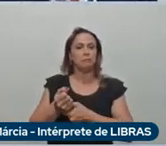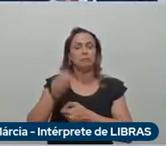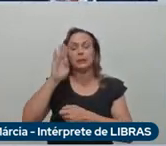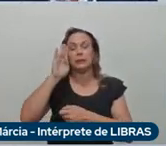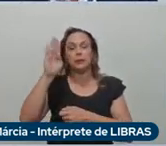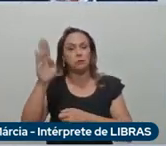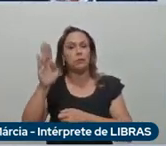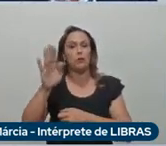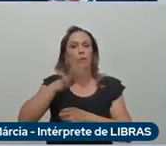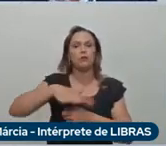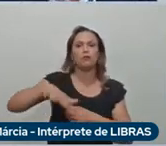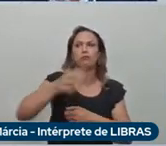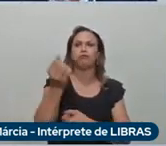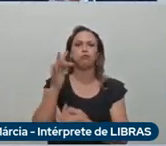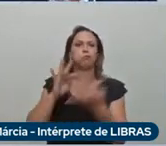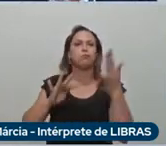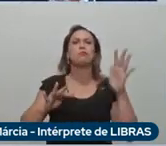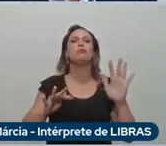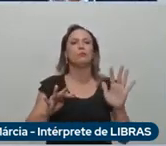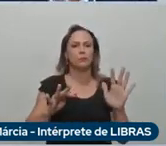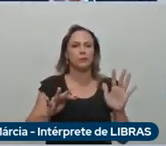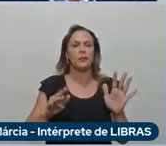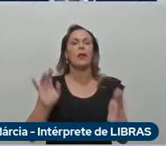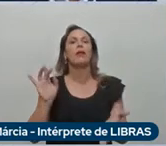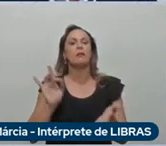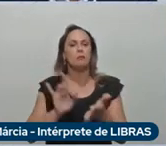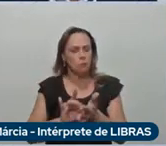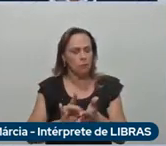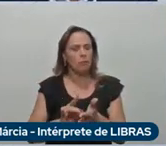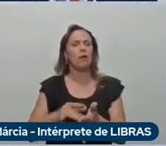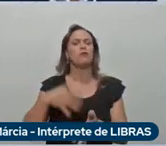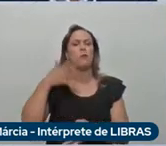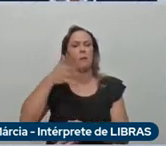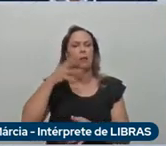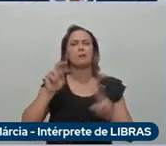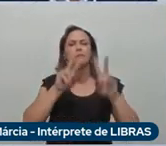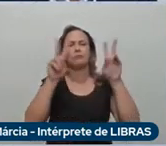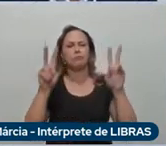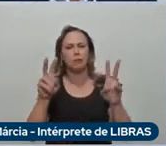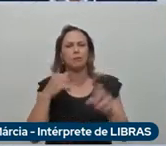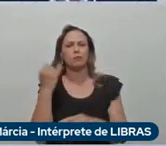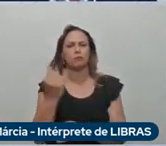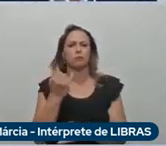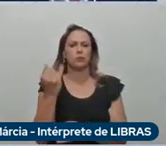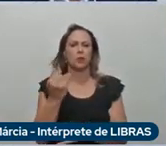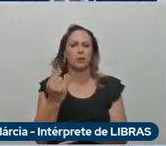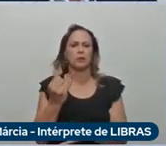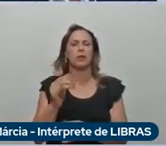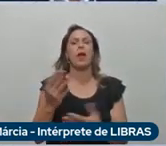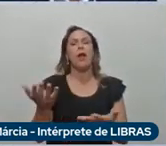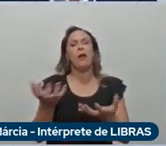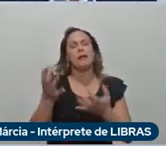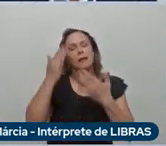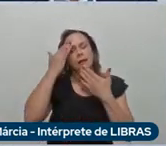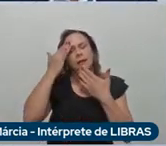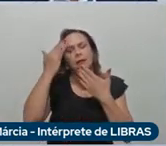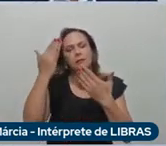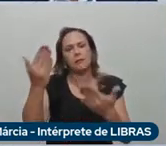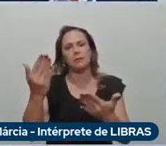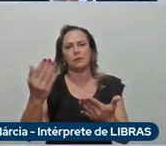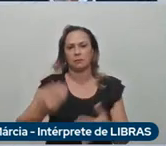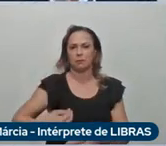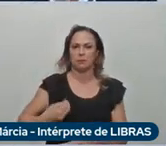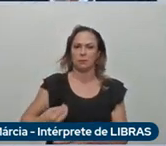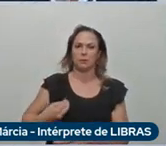e, portanto, assim, o tema do evento é muito pertinente, né, para essa reflexão. Só tenho a agradecer por esse momento, né,